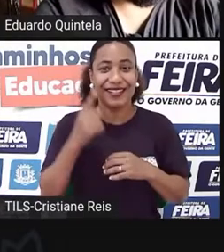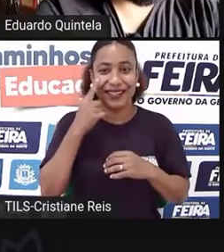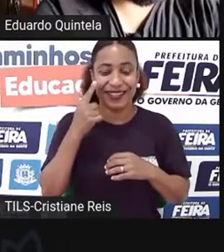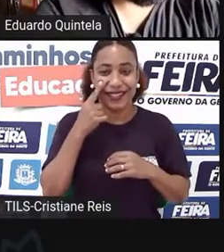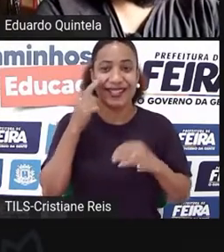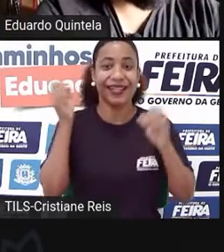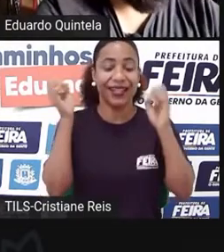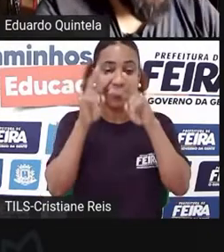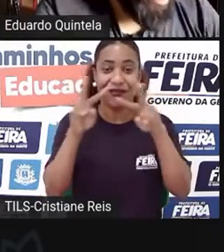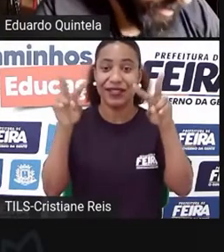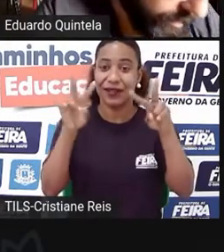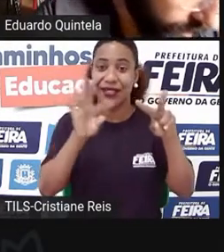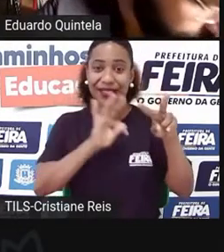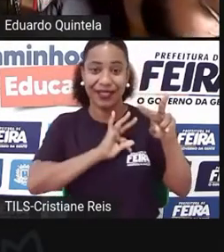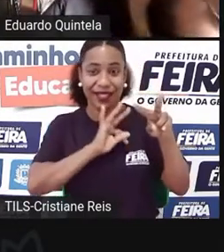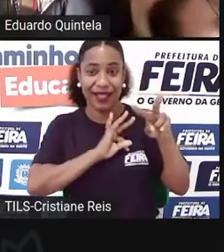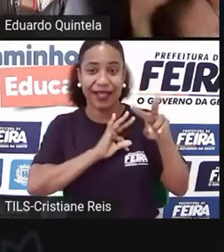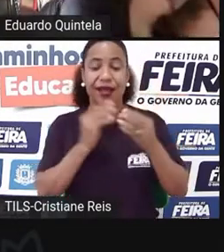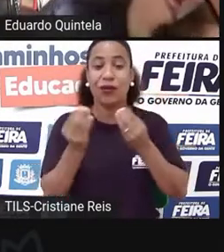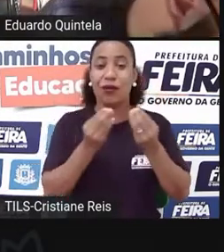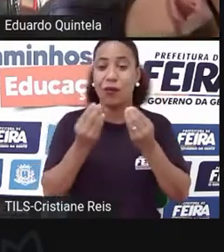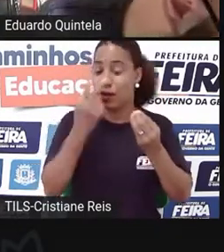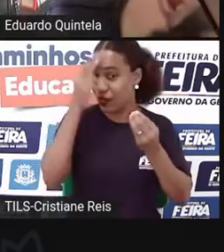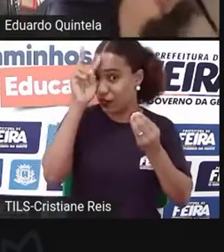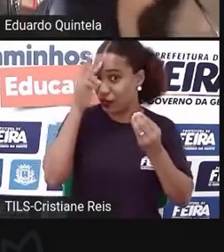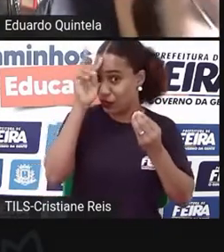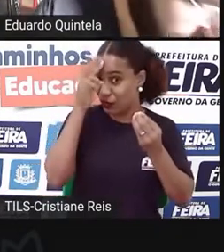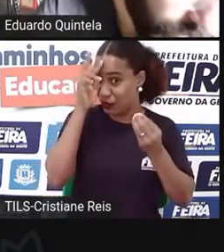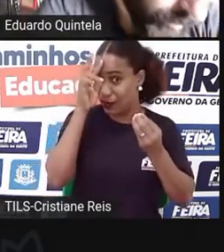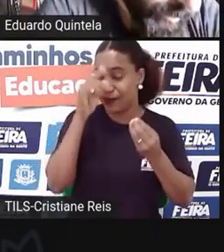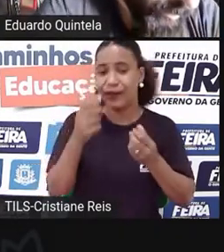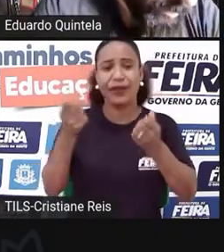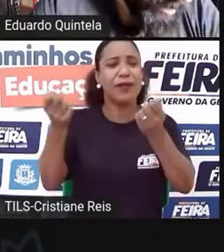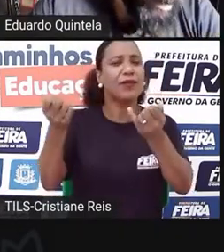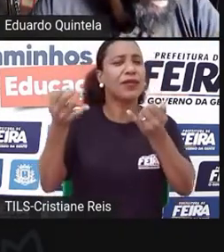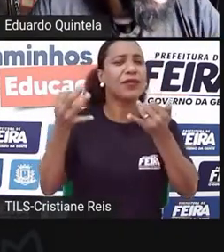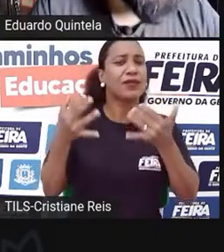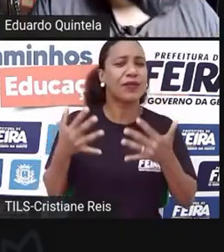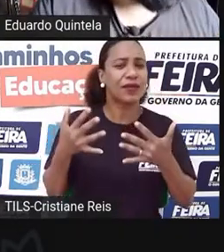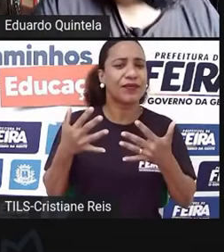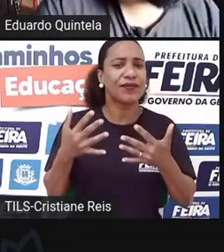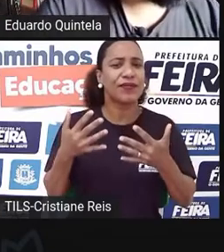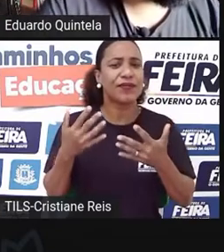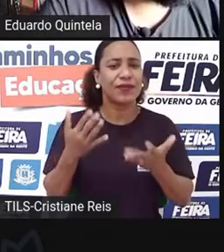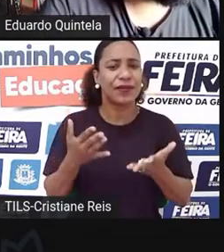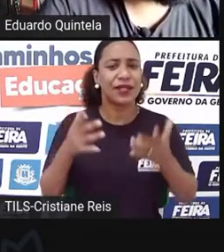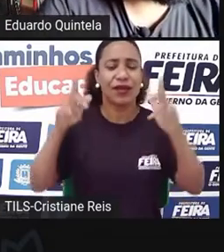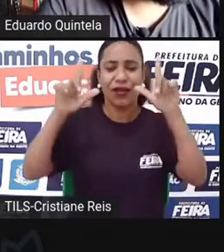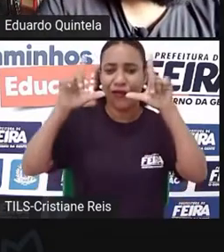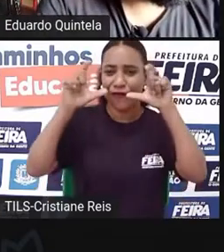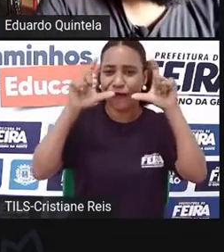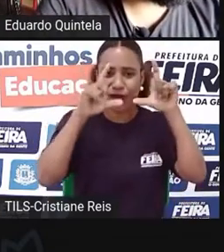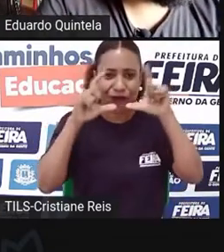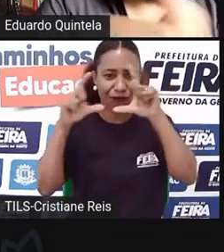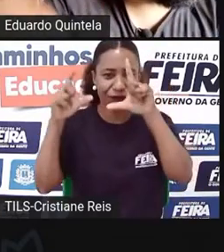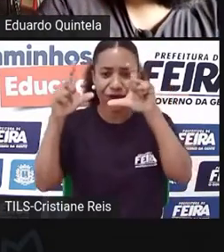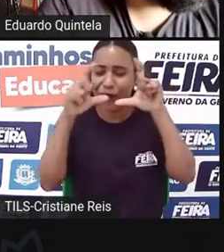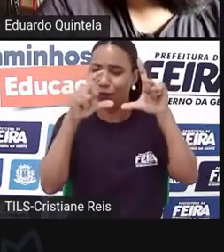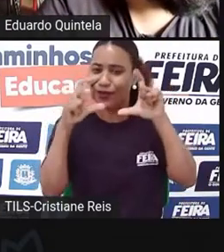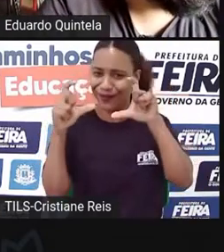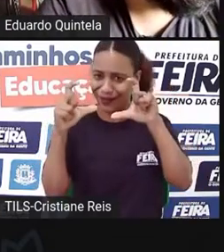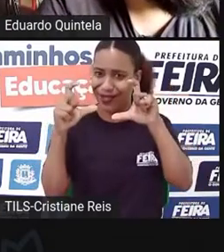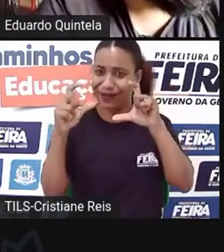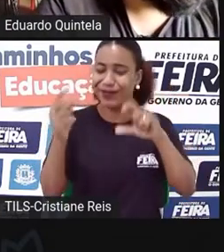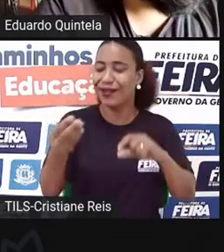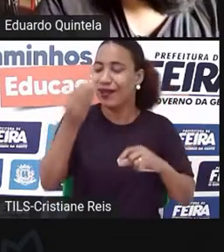de como uma foto é formada, um pouquinho da história também. mas me conta uma coisa, Eduardo, dá para afirmar que falar de fotografia é falar de